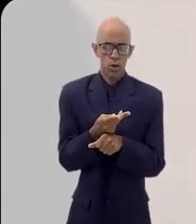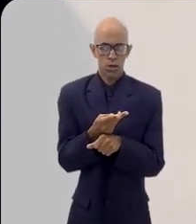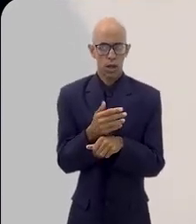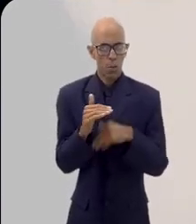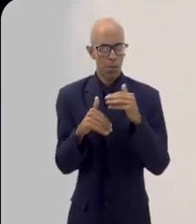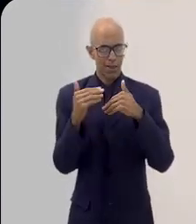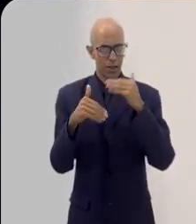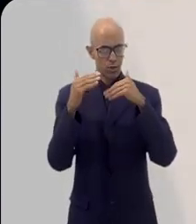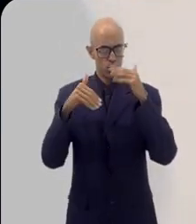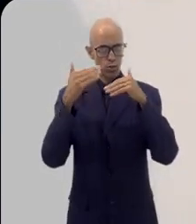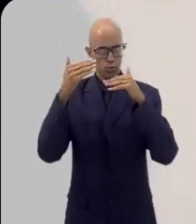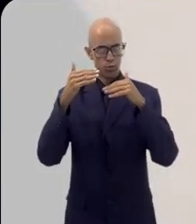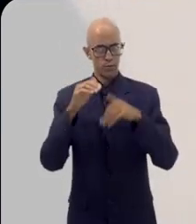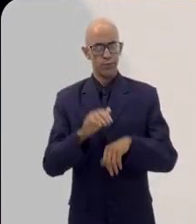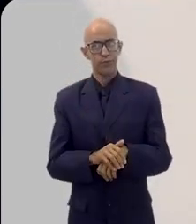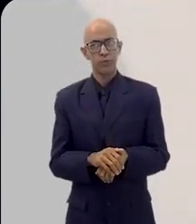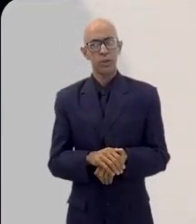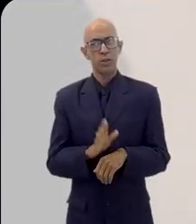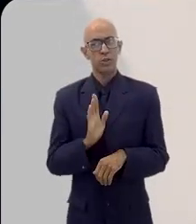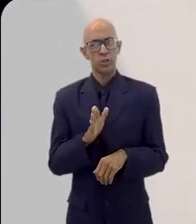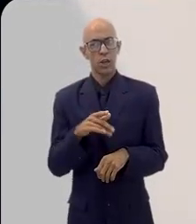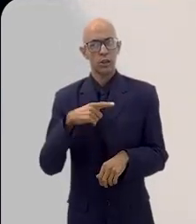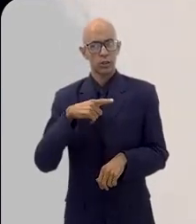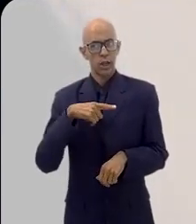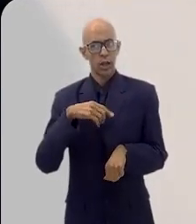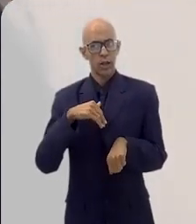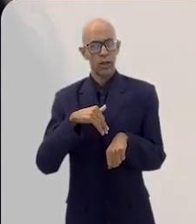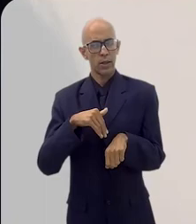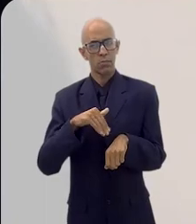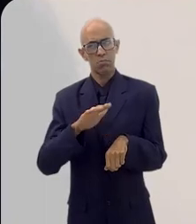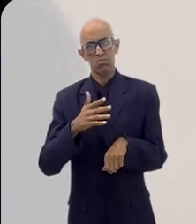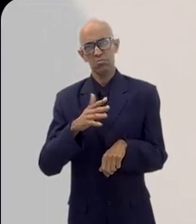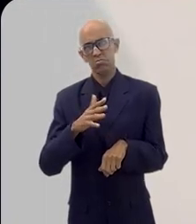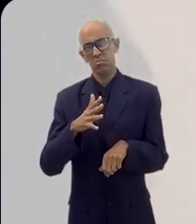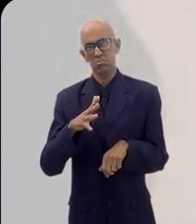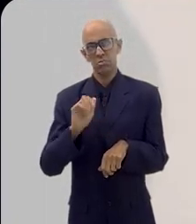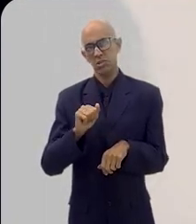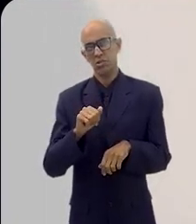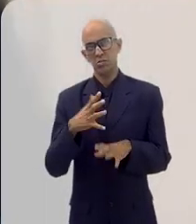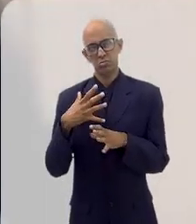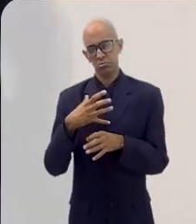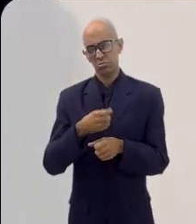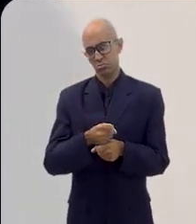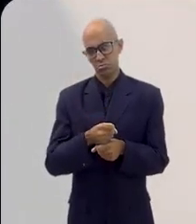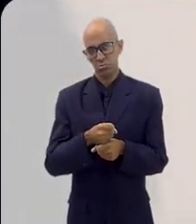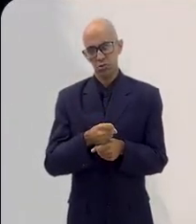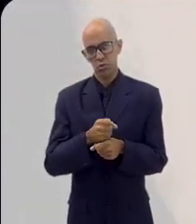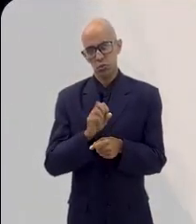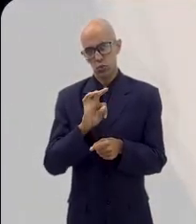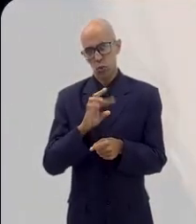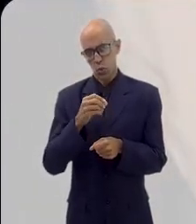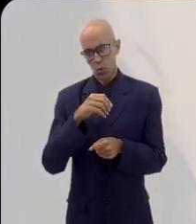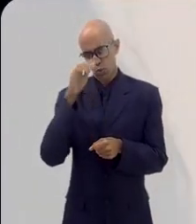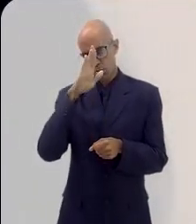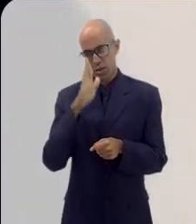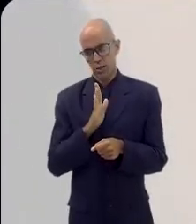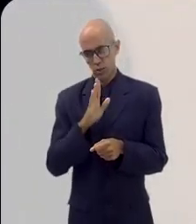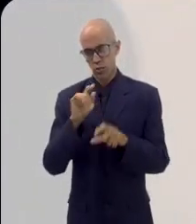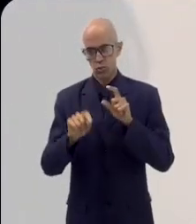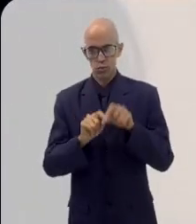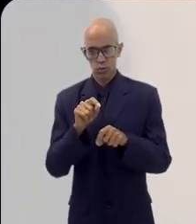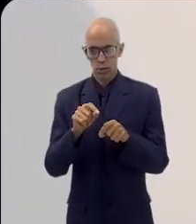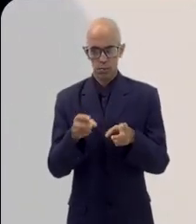ela está crescente, tá? Já passamos, passamos ao todo, contando energia Brasil, contando todo o Brasil, tá?